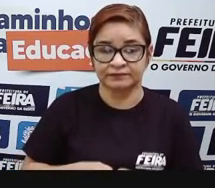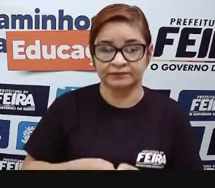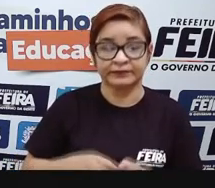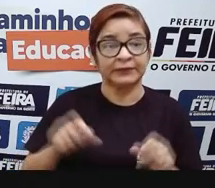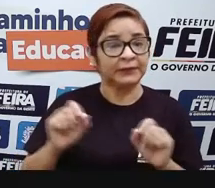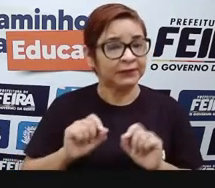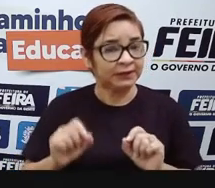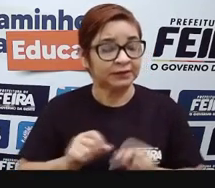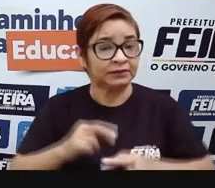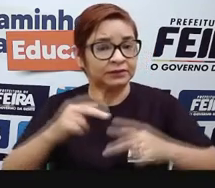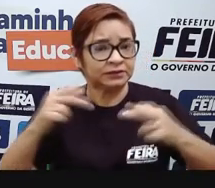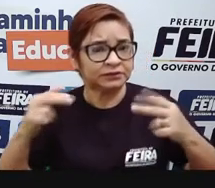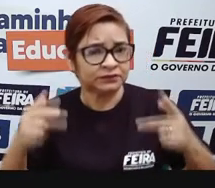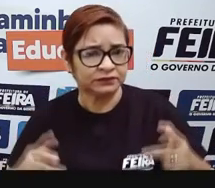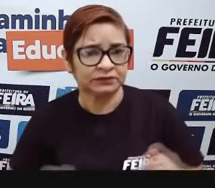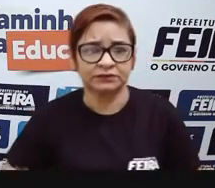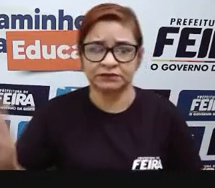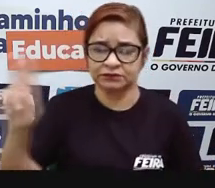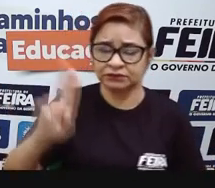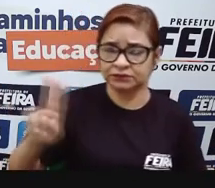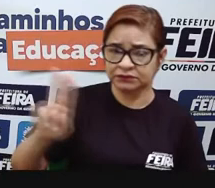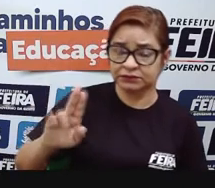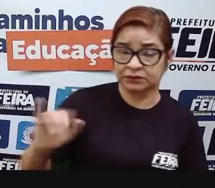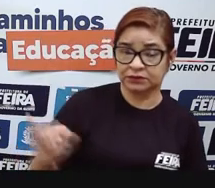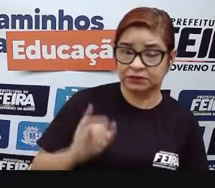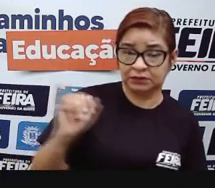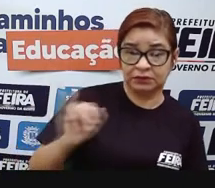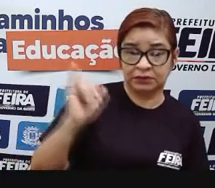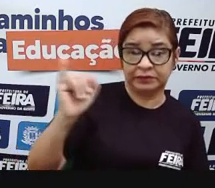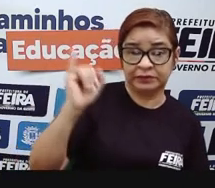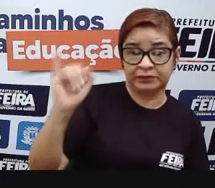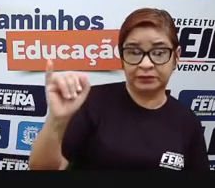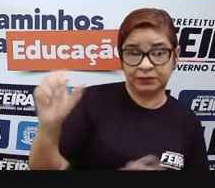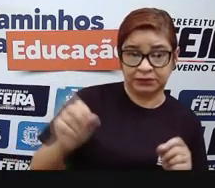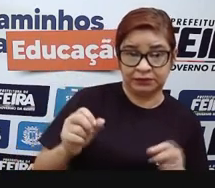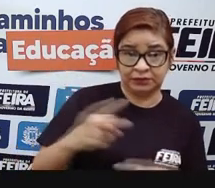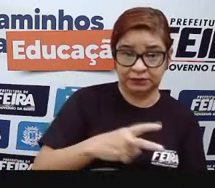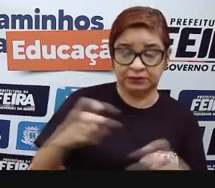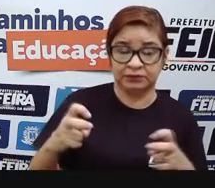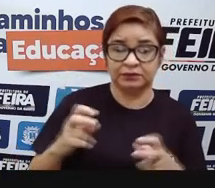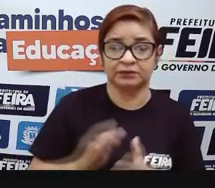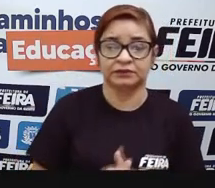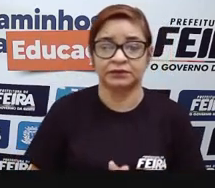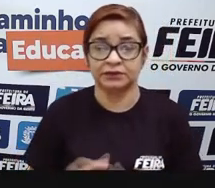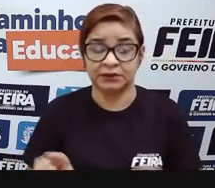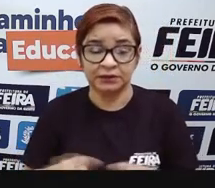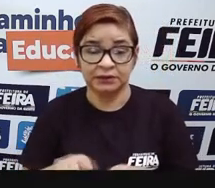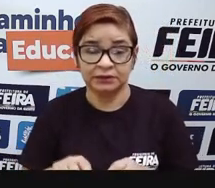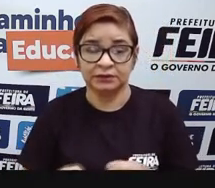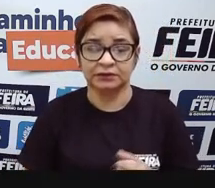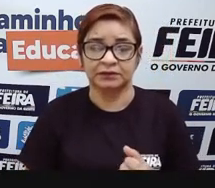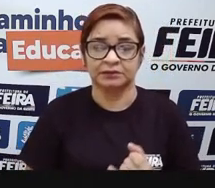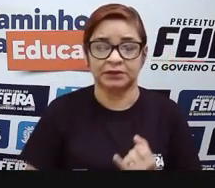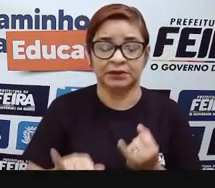possuindo uma das melhores universidades estaduais, que é a Uefes. E também nós temos o Instituto Federal de